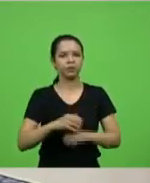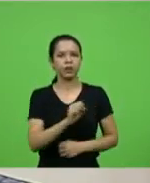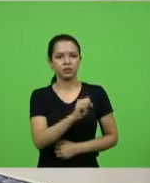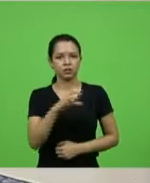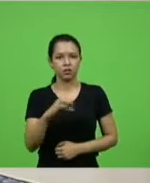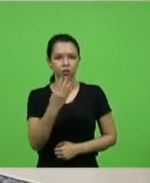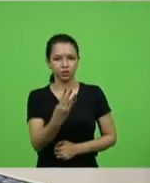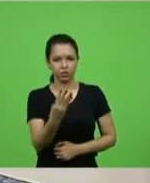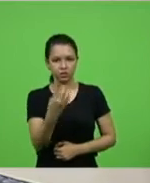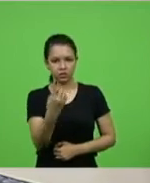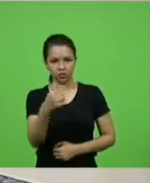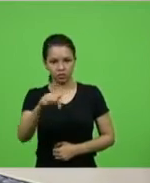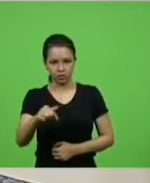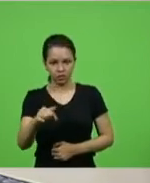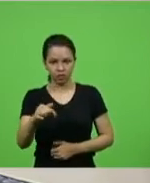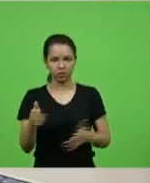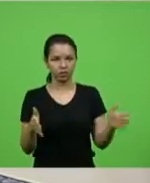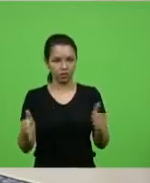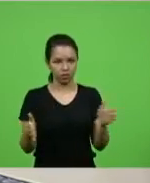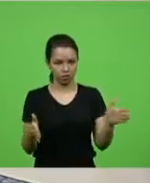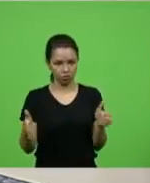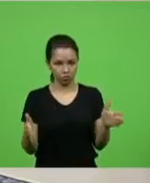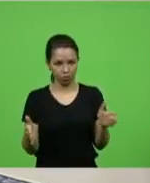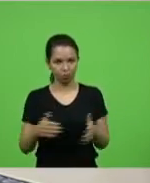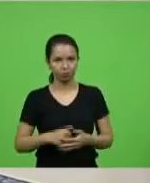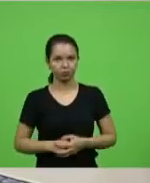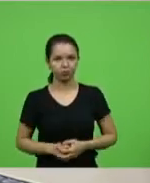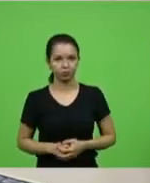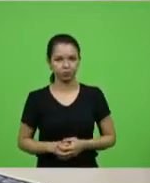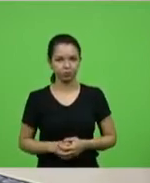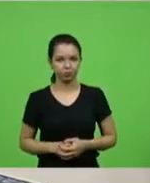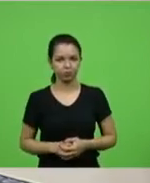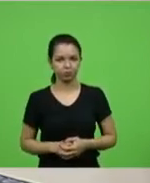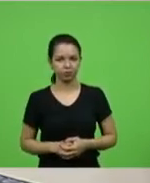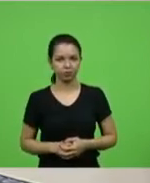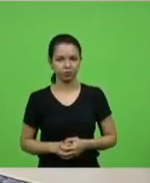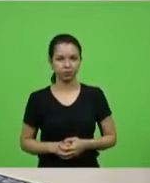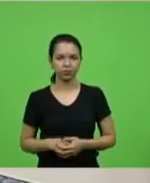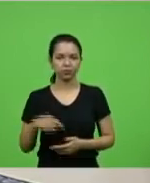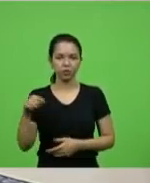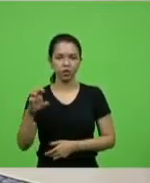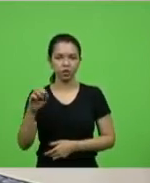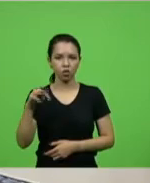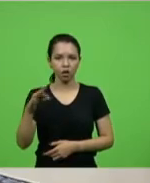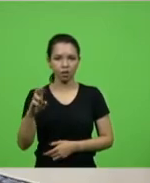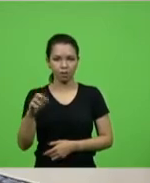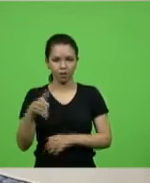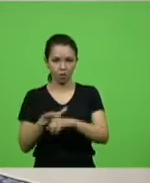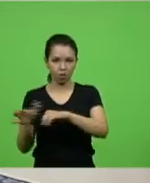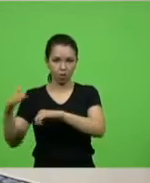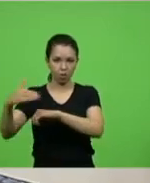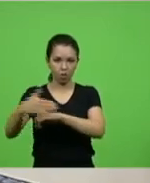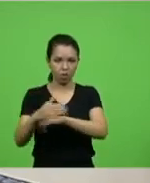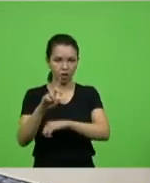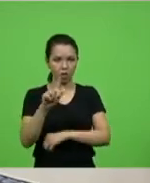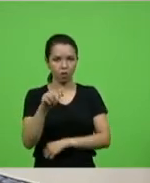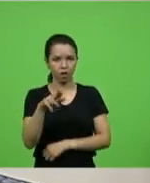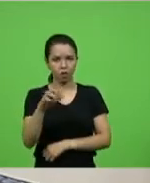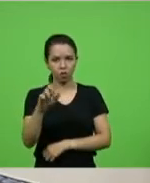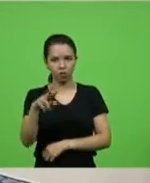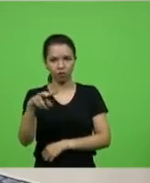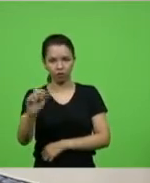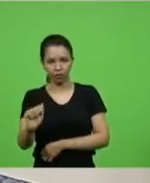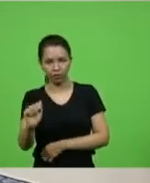417, trecho, em troncamento, contorno, garuva. Em